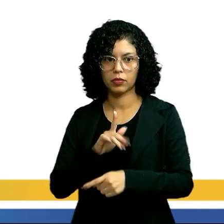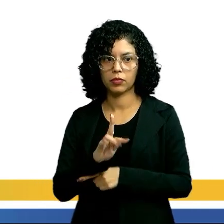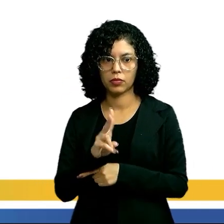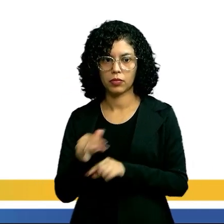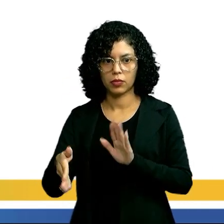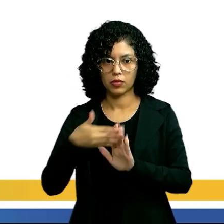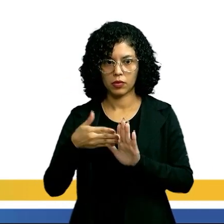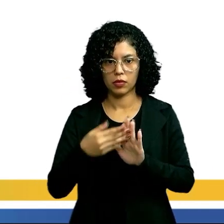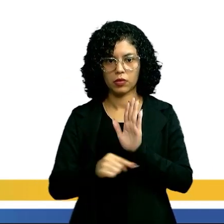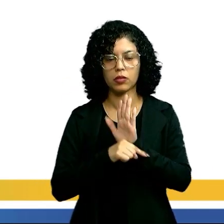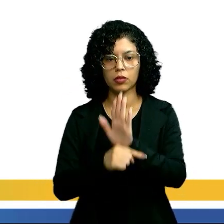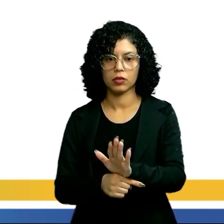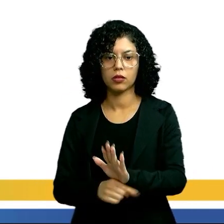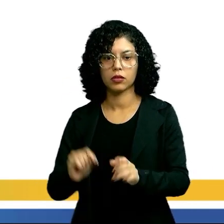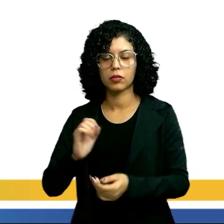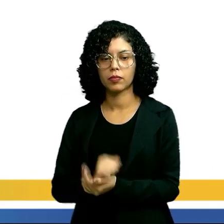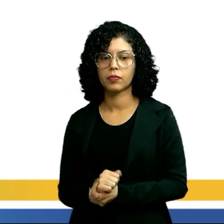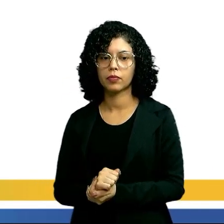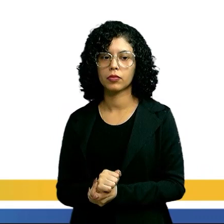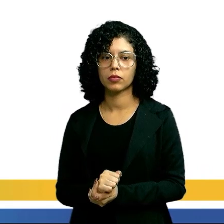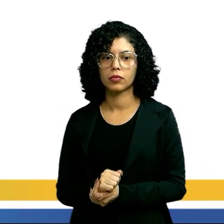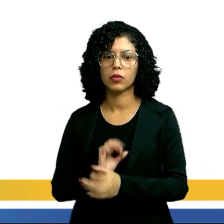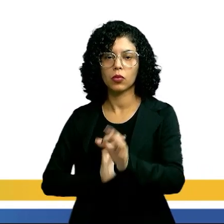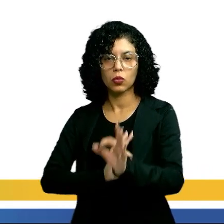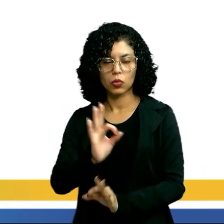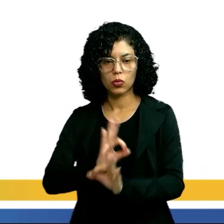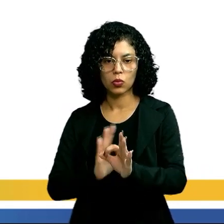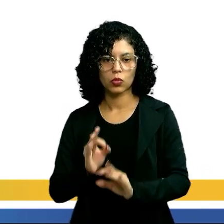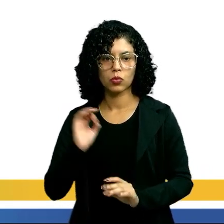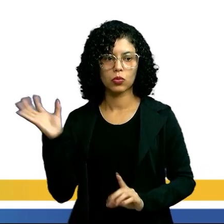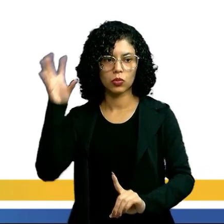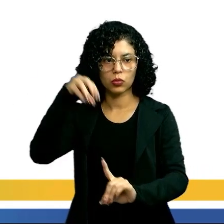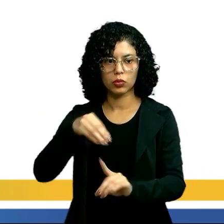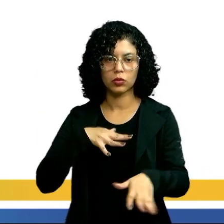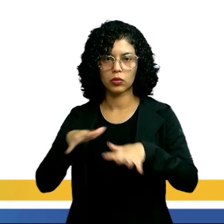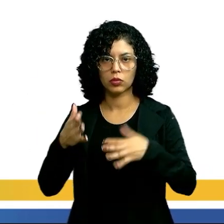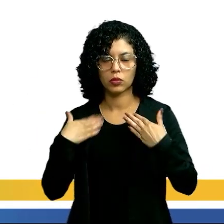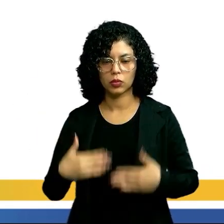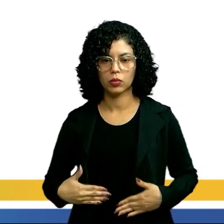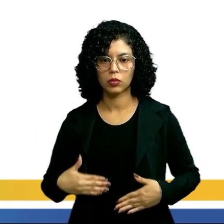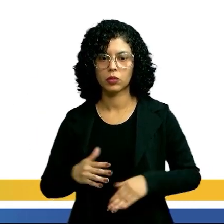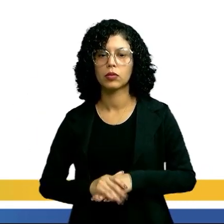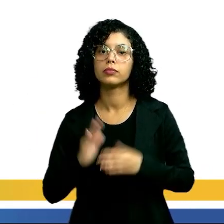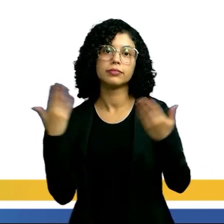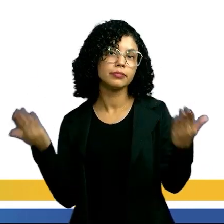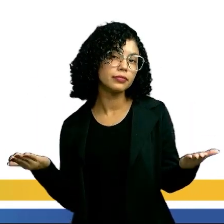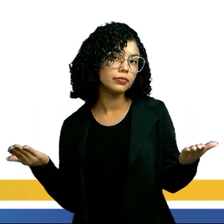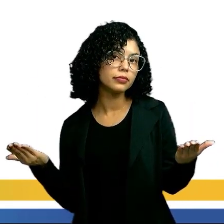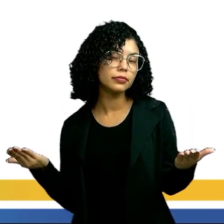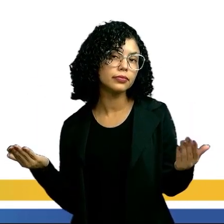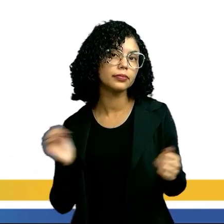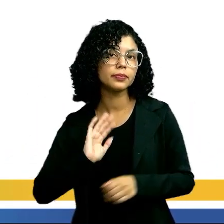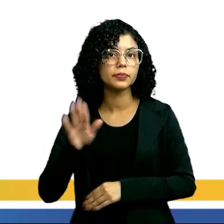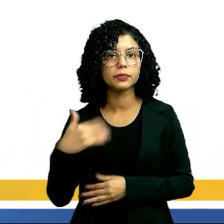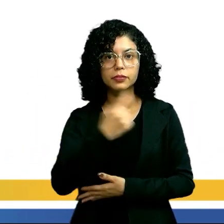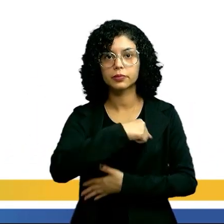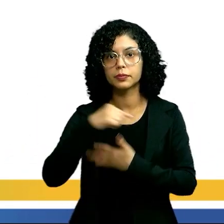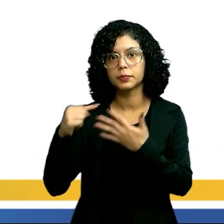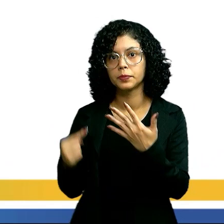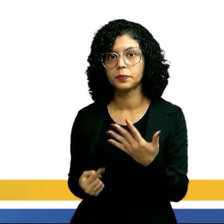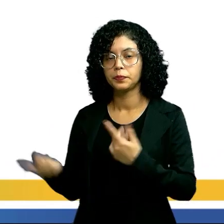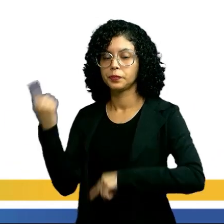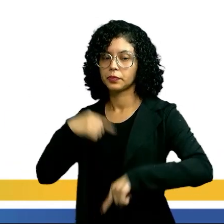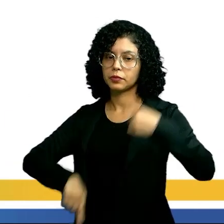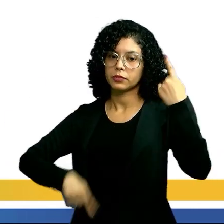nervoso ganglionar que promove a coordenação central do movimento corporal. E aí? Qual desse